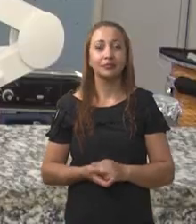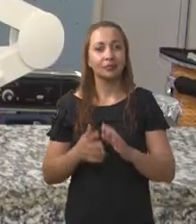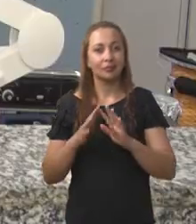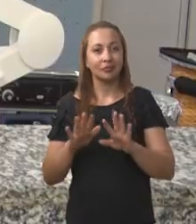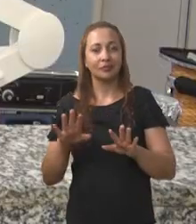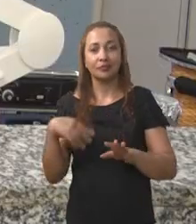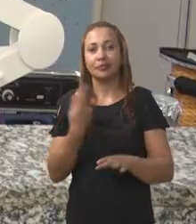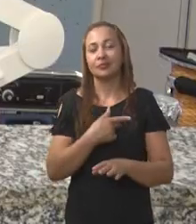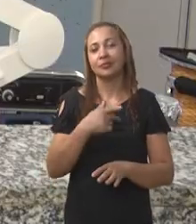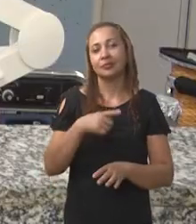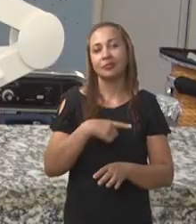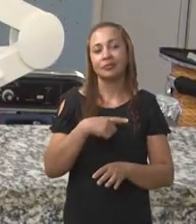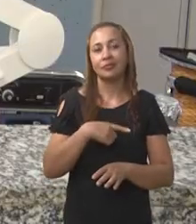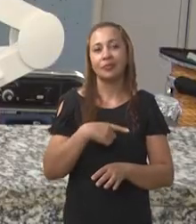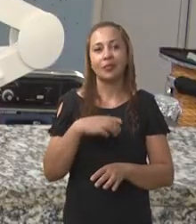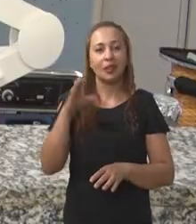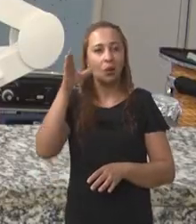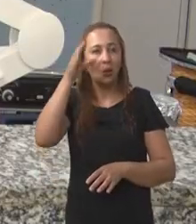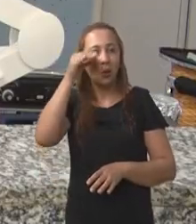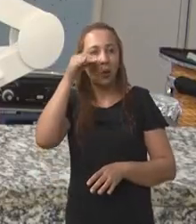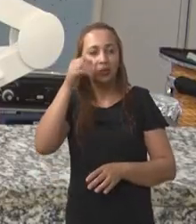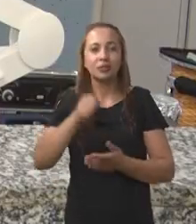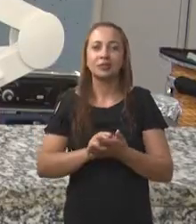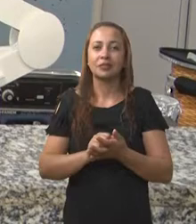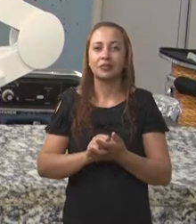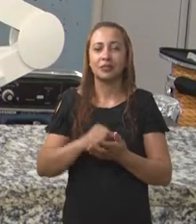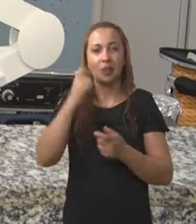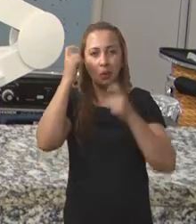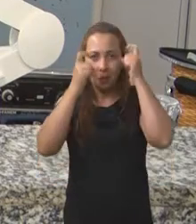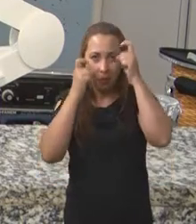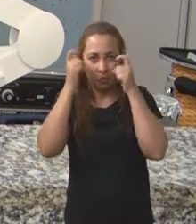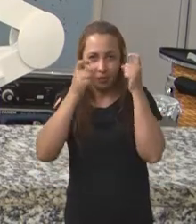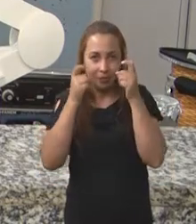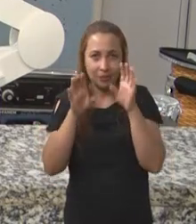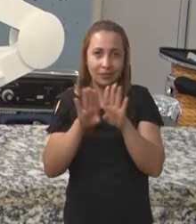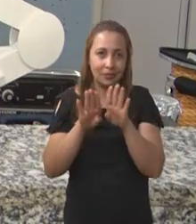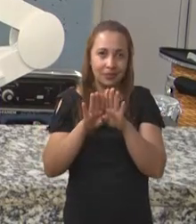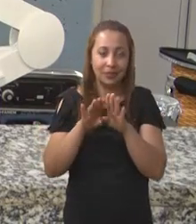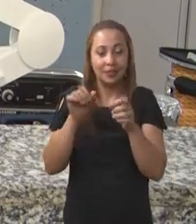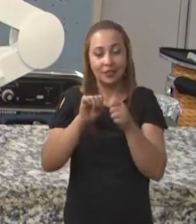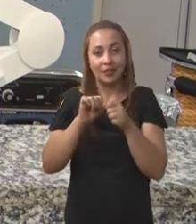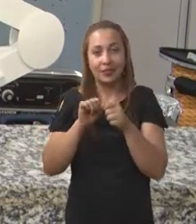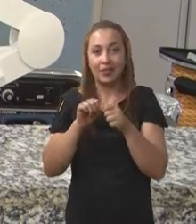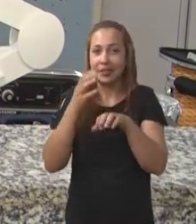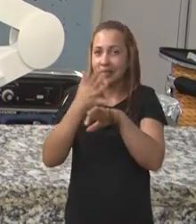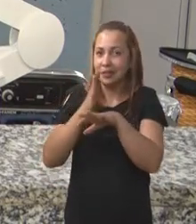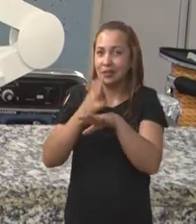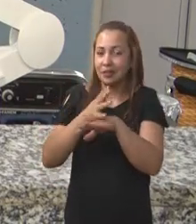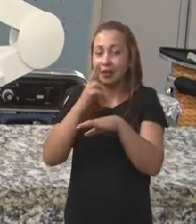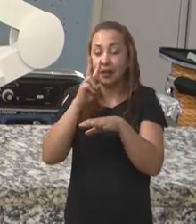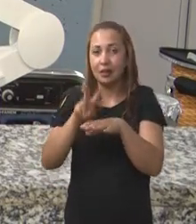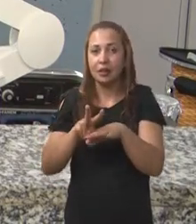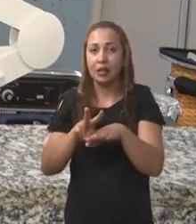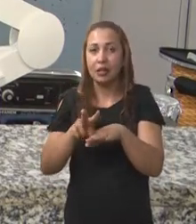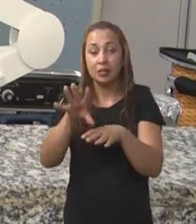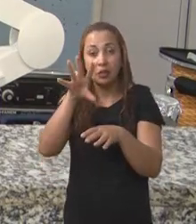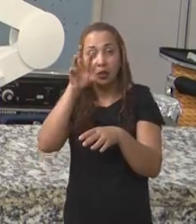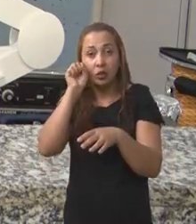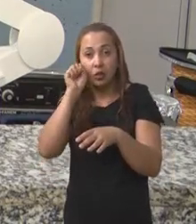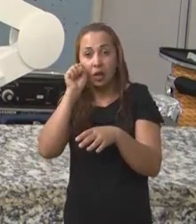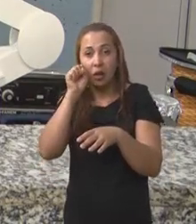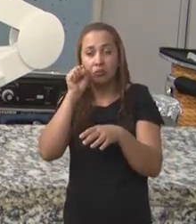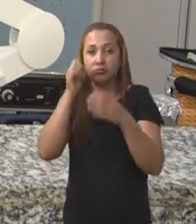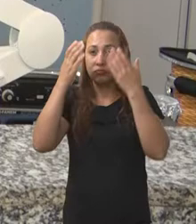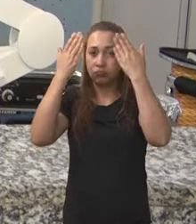Então, tivemos essa curiosidade e, principalmente, a preocupação em fazer teste de análise sensorial às